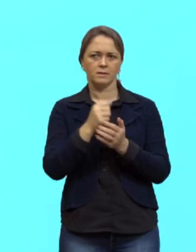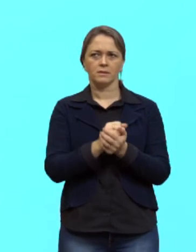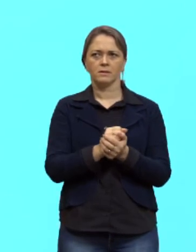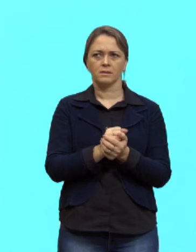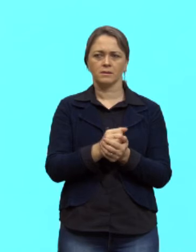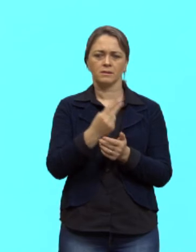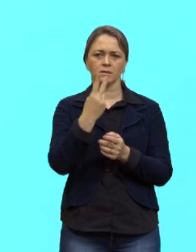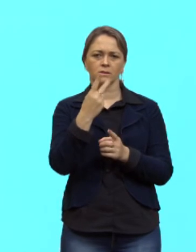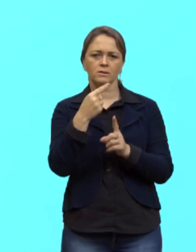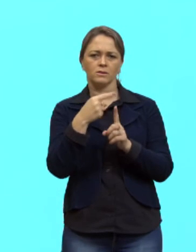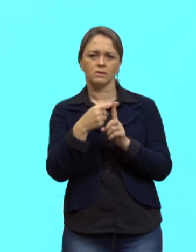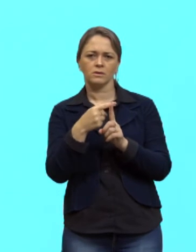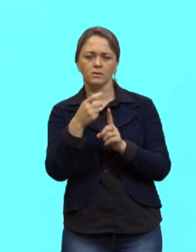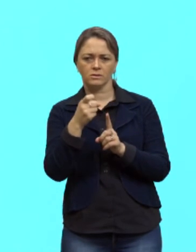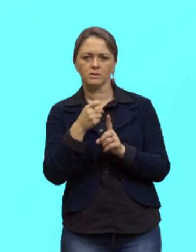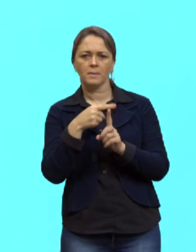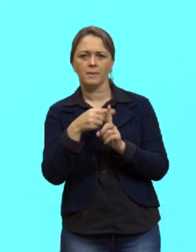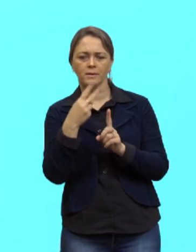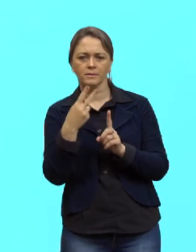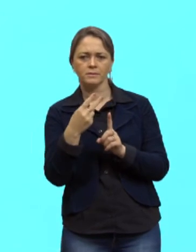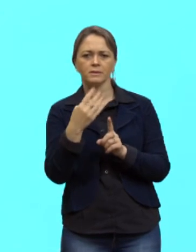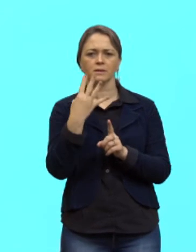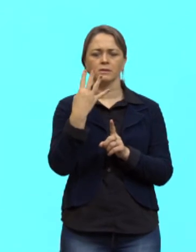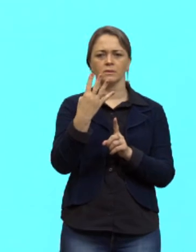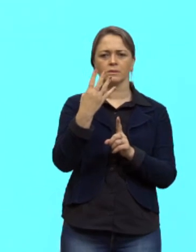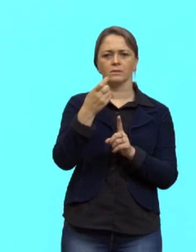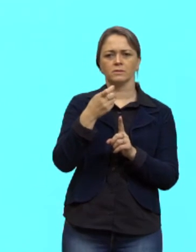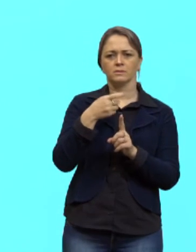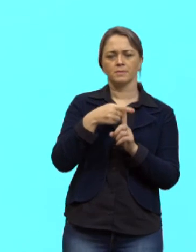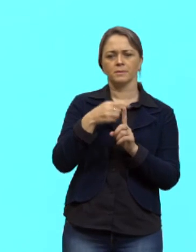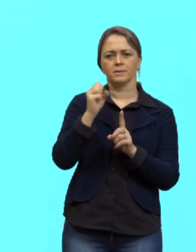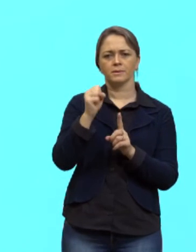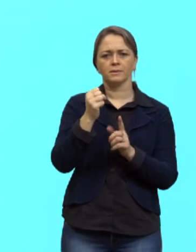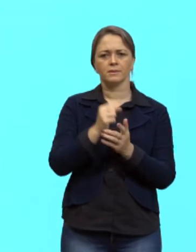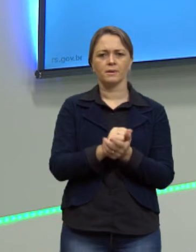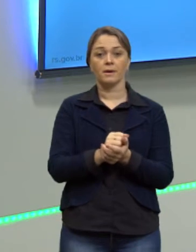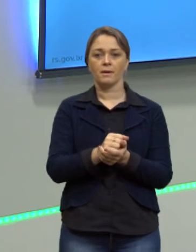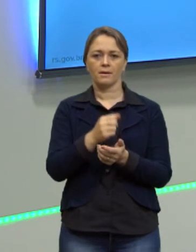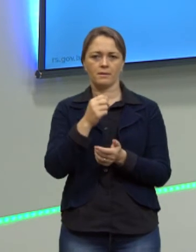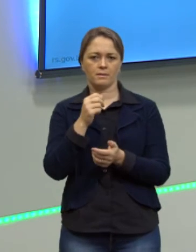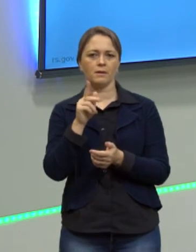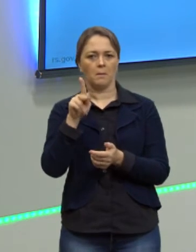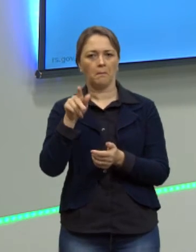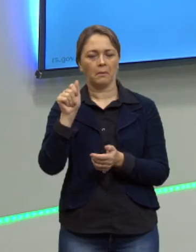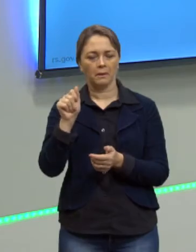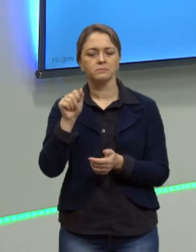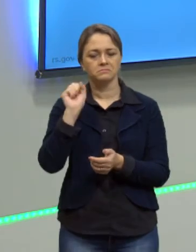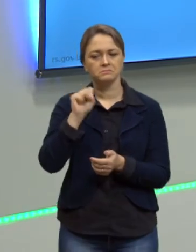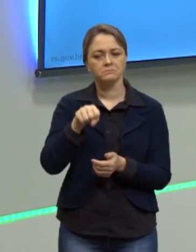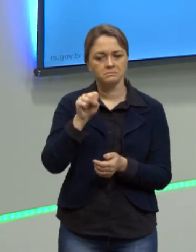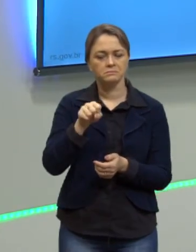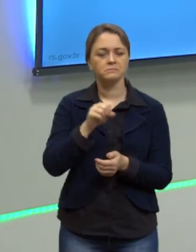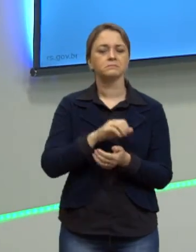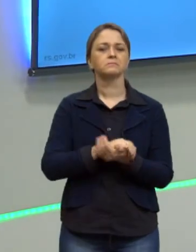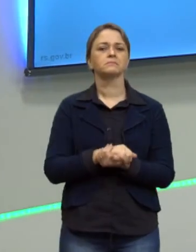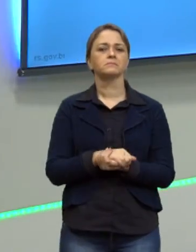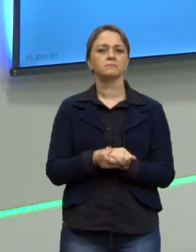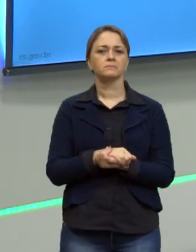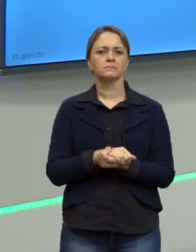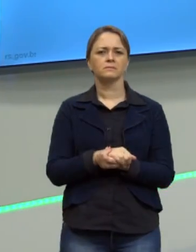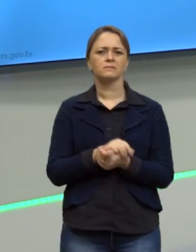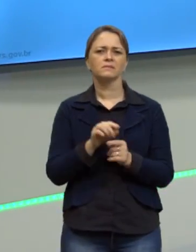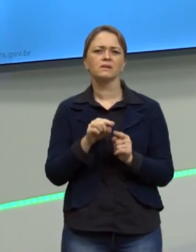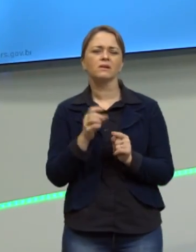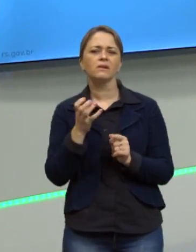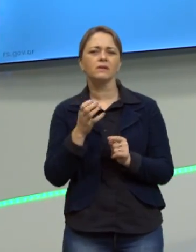2x mais 2 e 4x mais 8 é uma PA é PA então eu estou afirmando mas eu quero